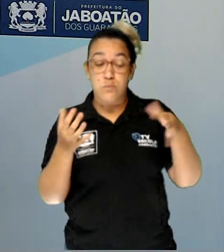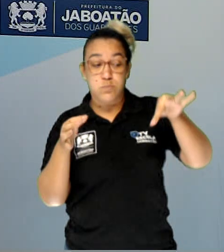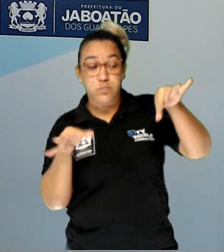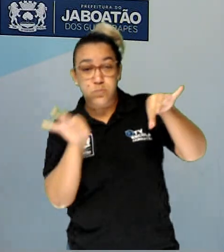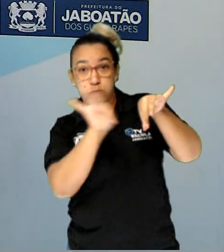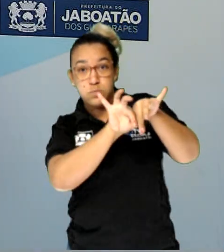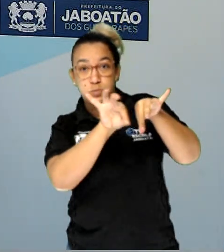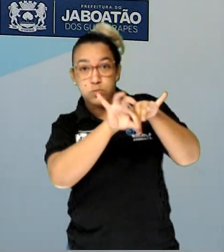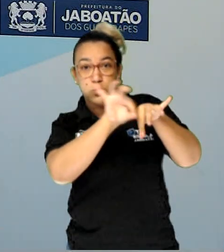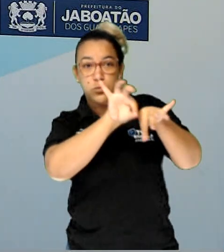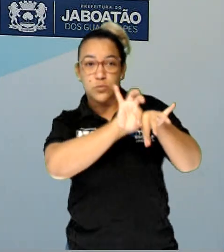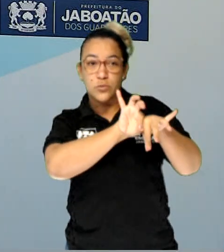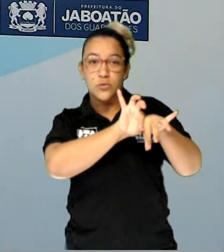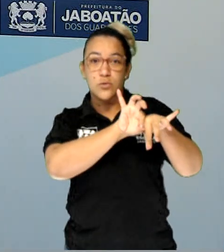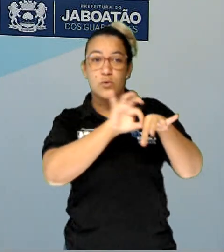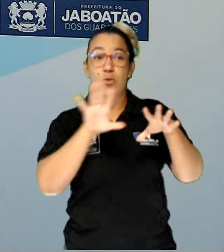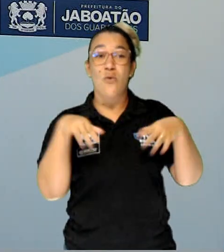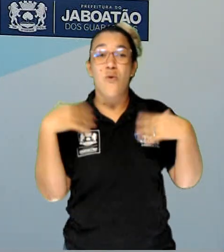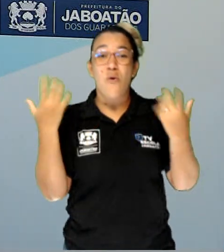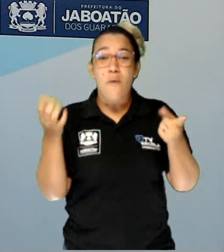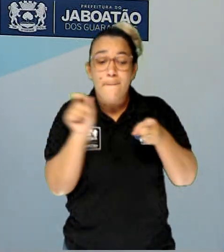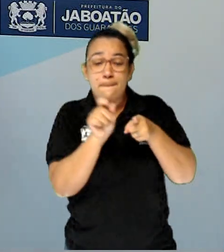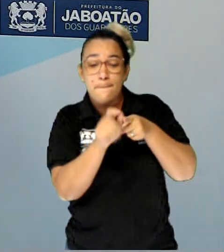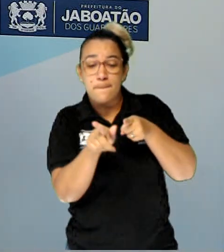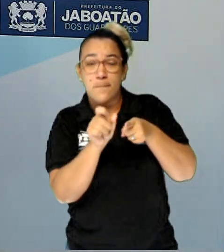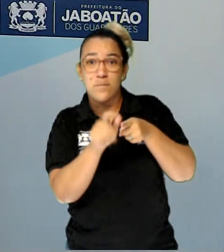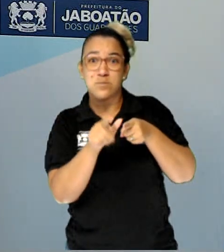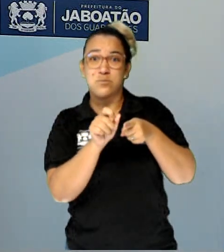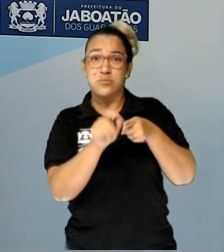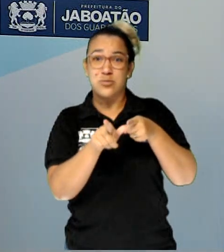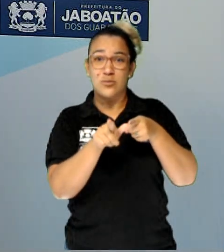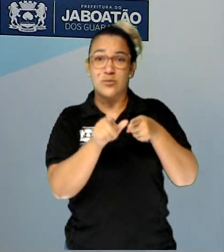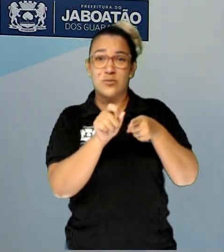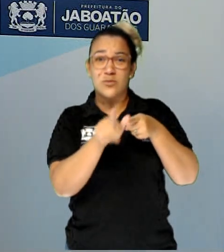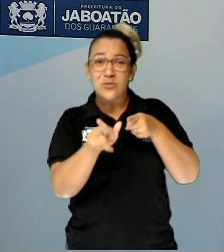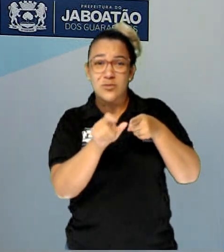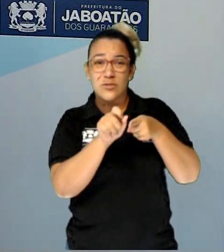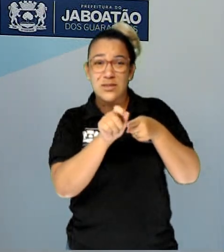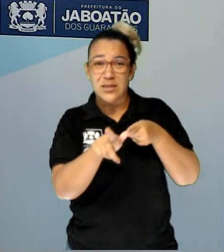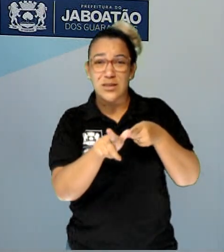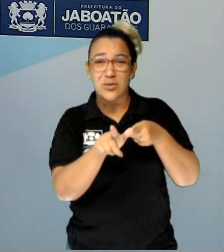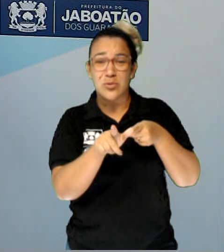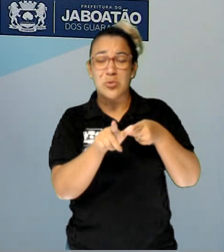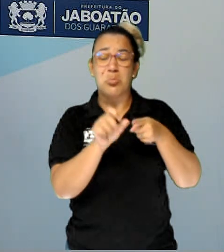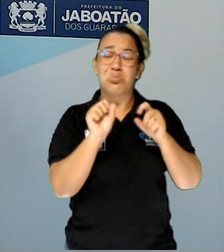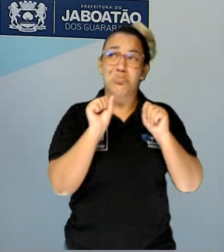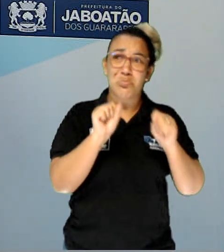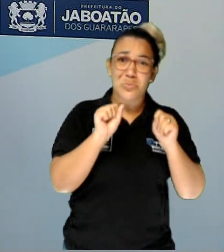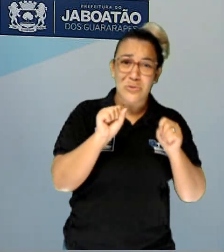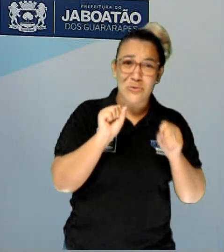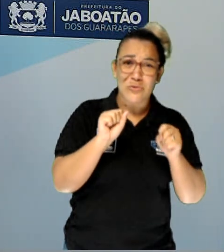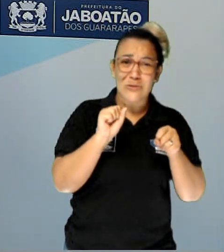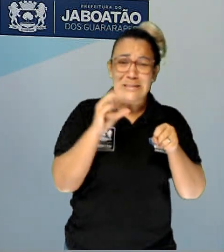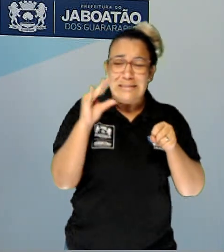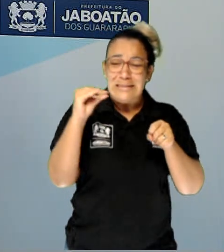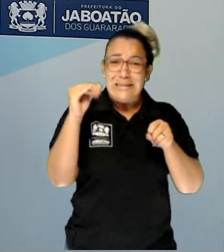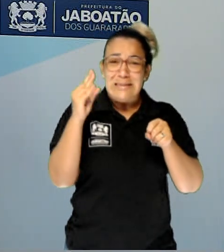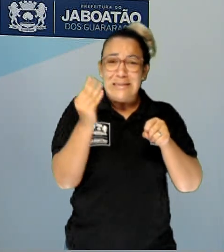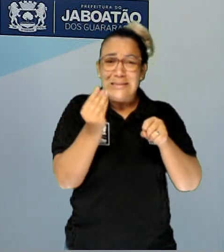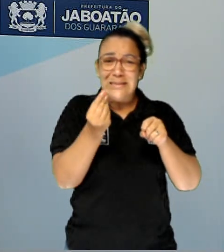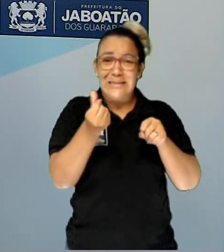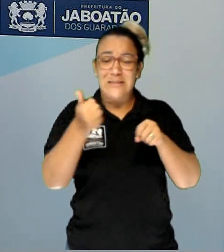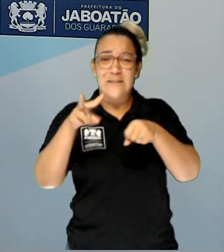ou se o indivíduo tiver um corrimento, aquele líquido meio viscoso,